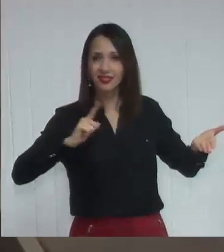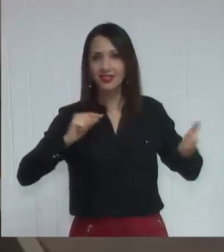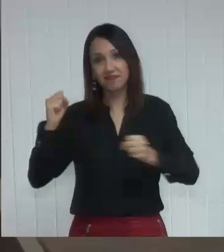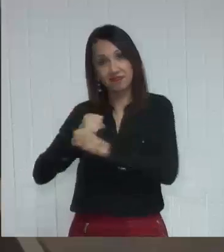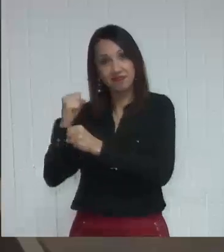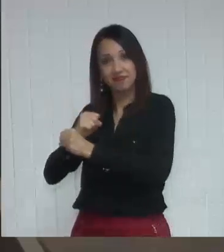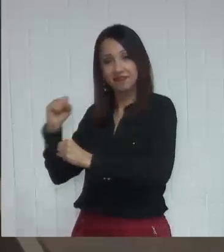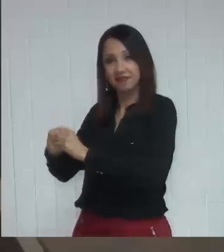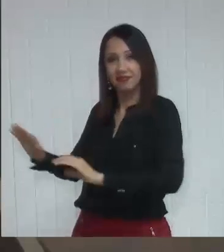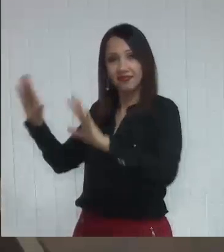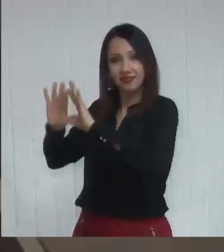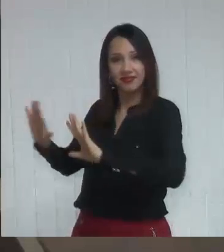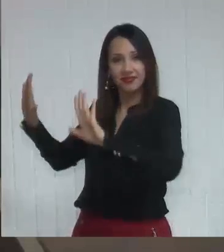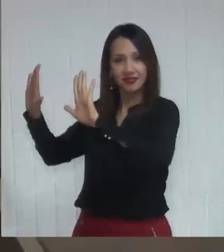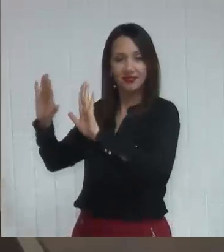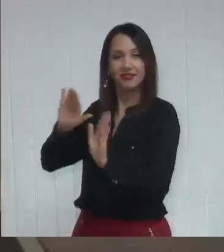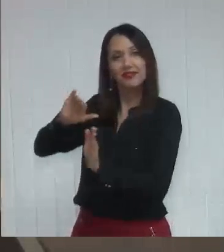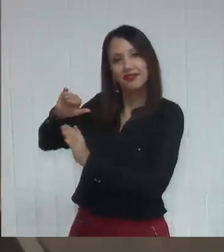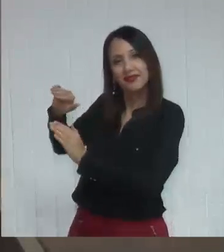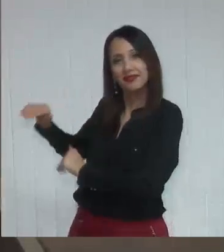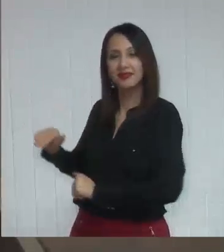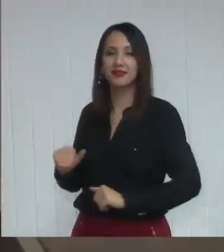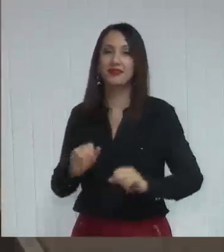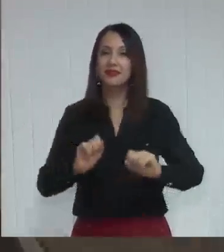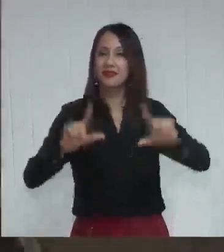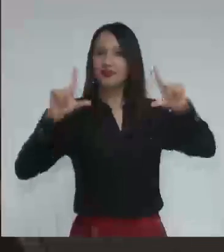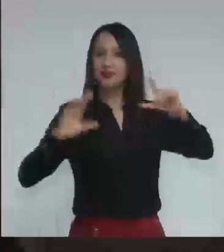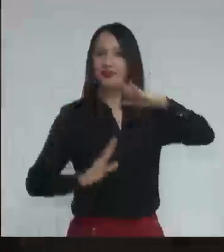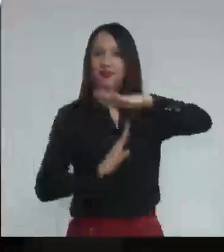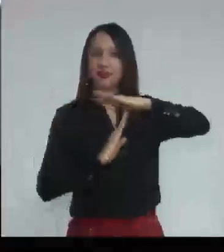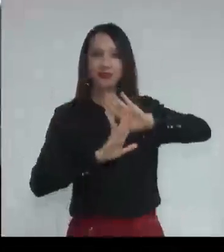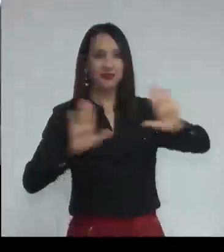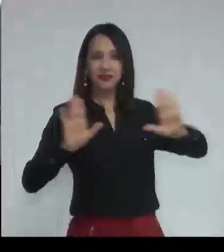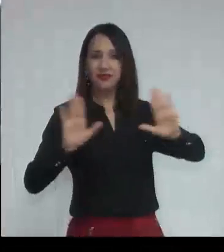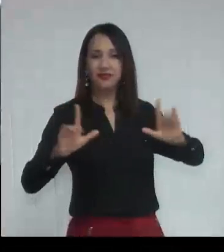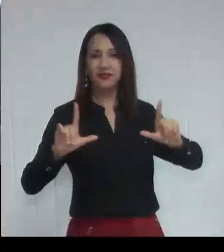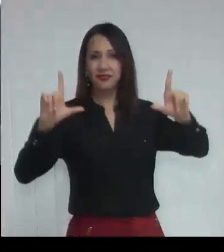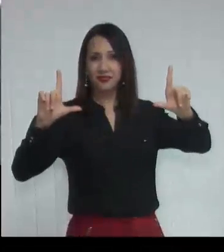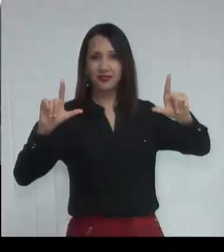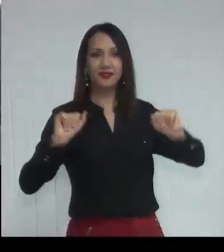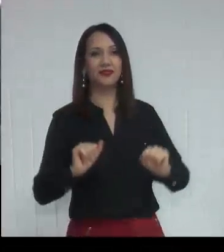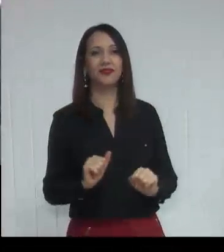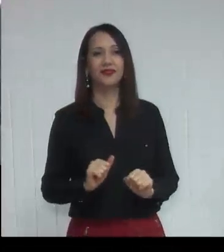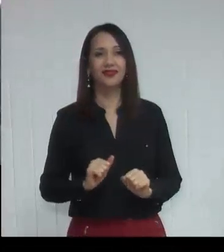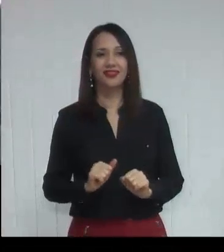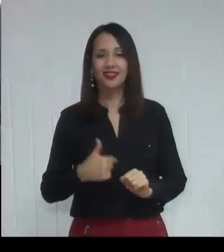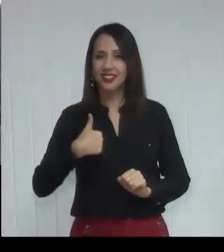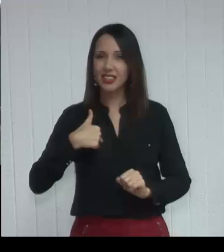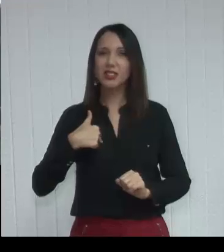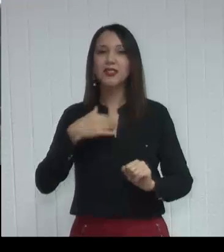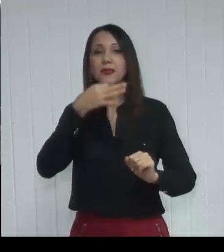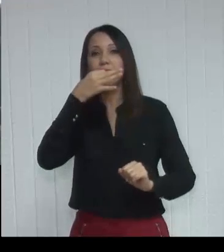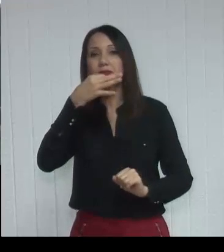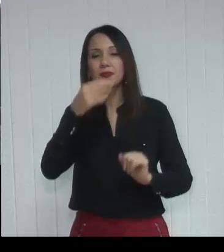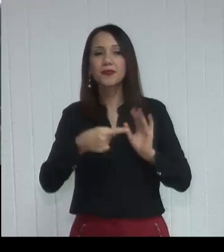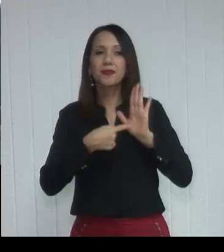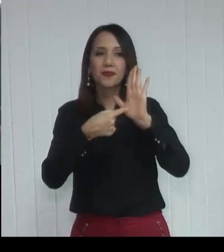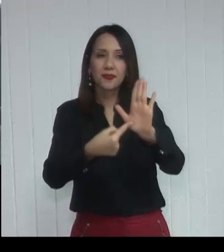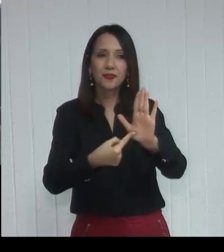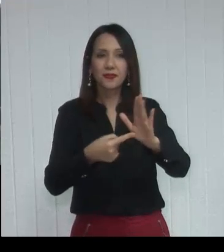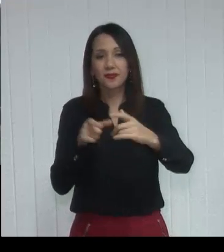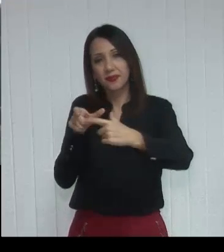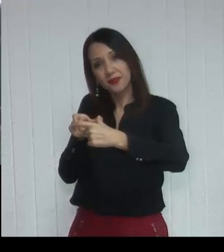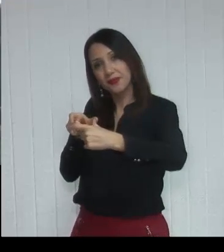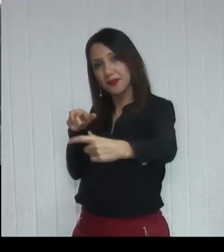realizado. Acho que tem uma última imagem, Sonia. Eu estou fazendo indicação dessa